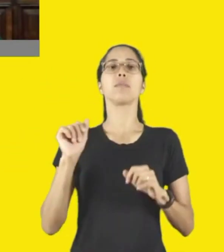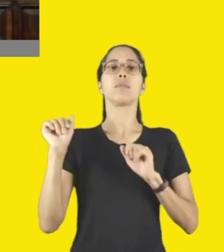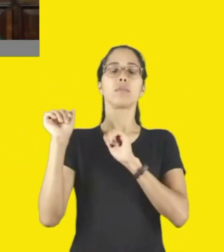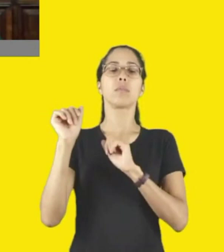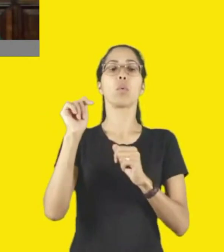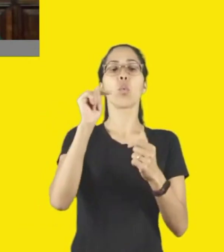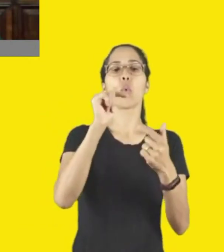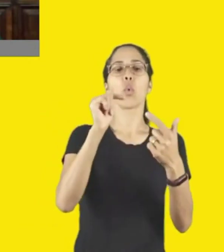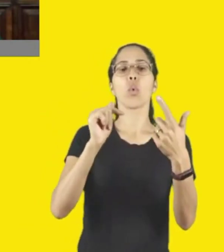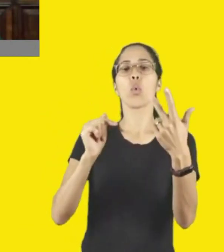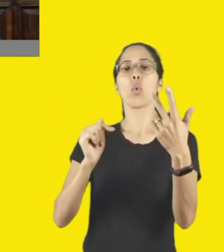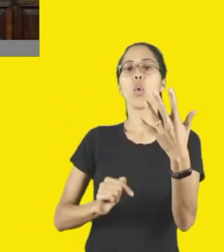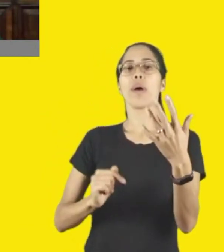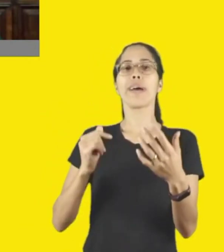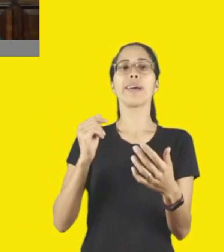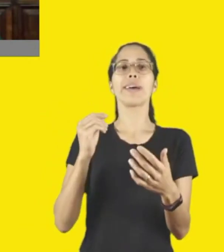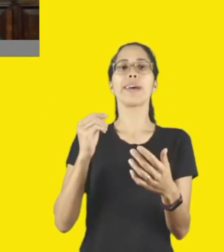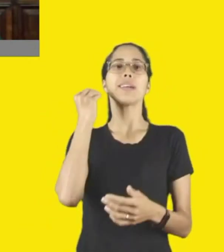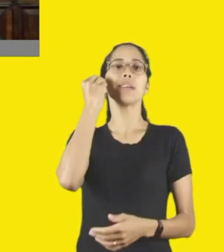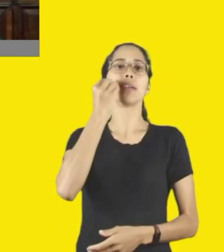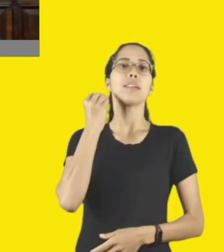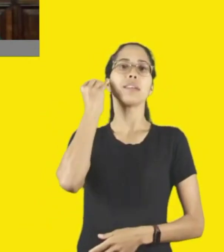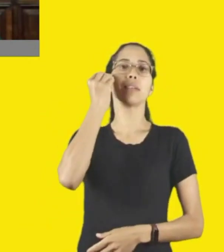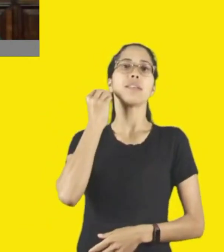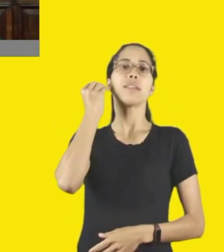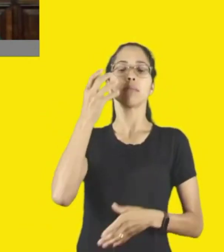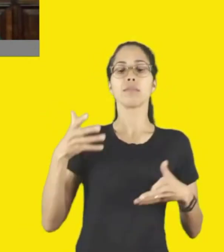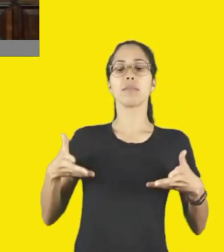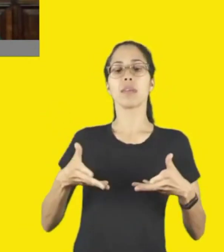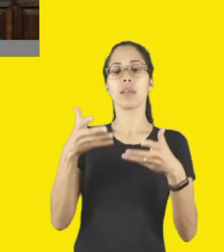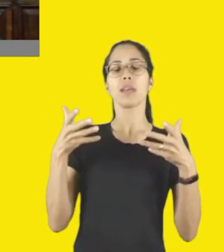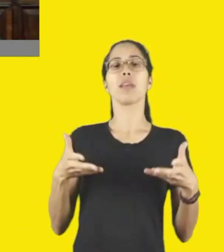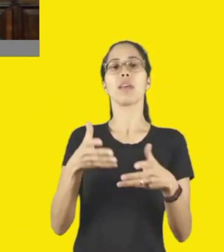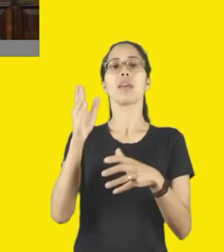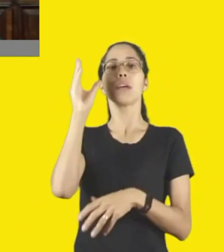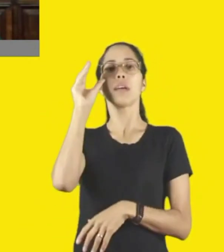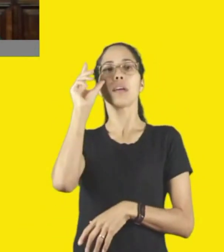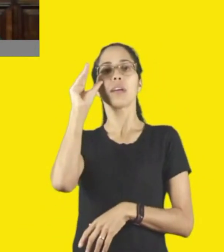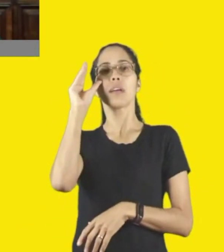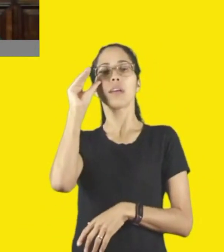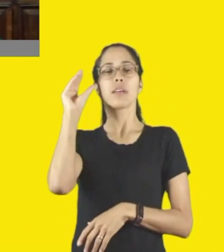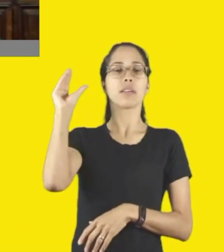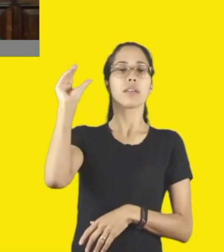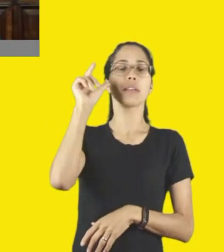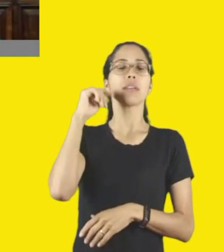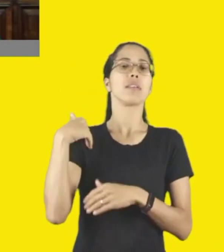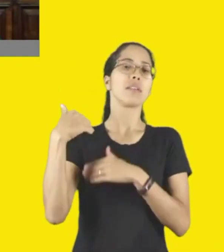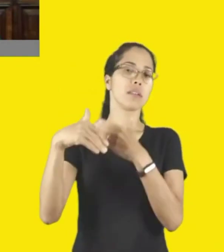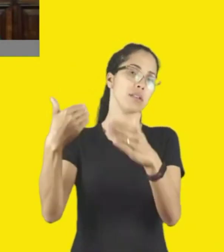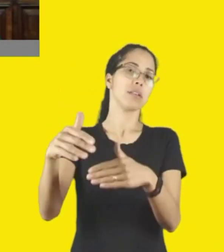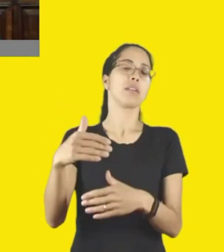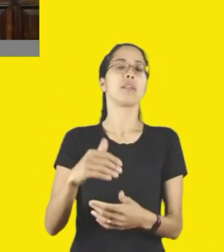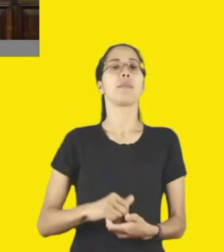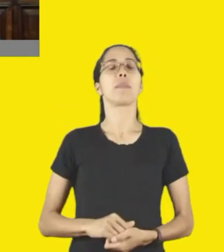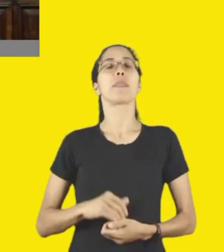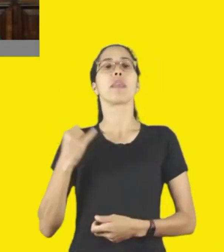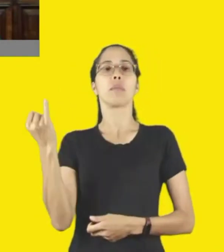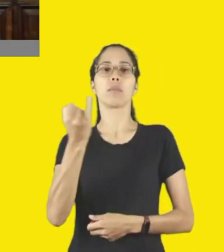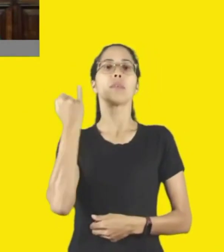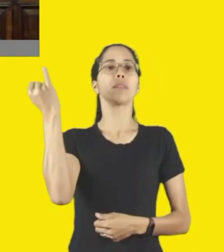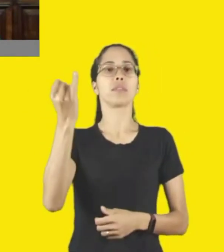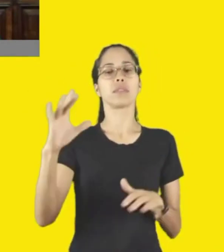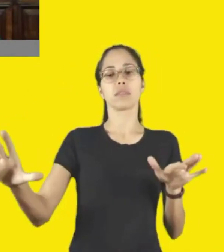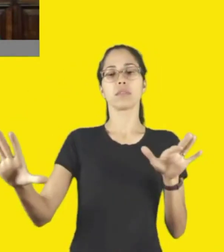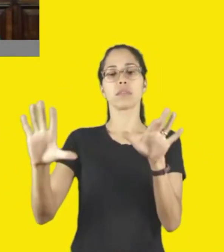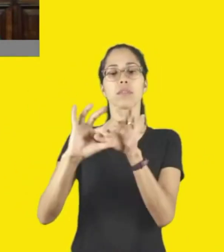contato, sensibilização e possivelmente futuros interesses, e aí é muito importante a parceria, não é, Marília,